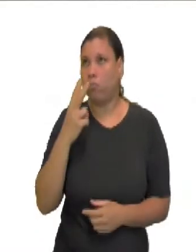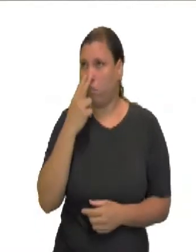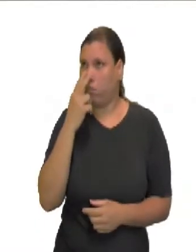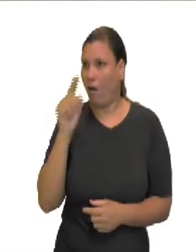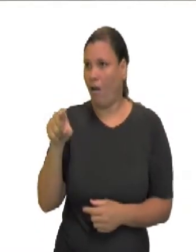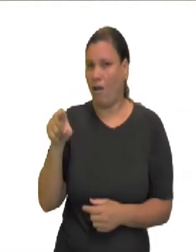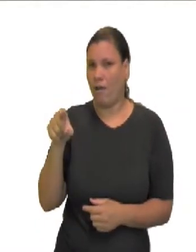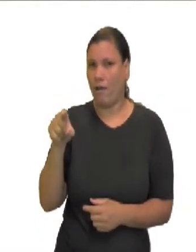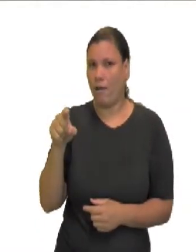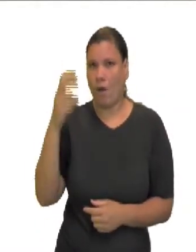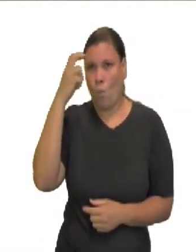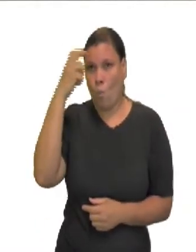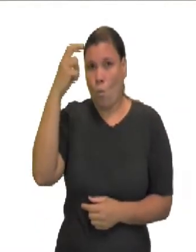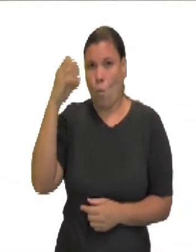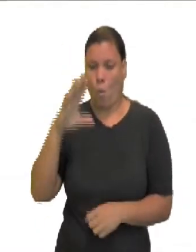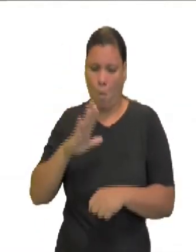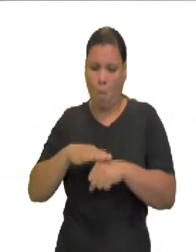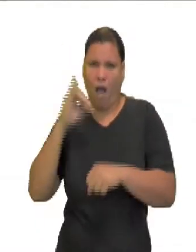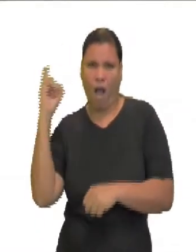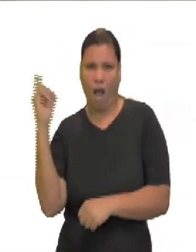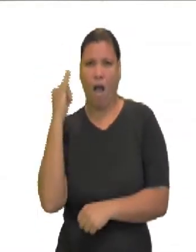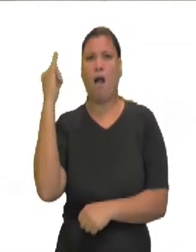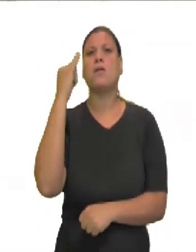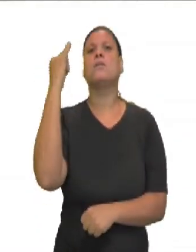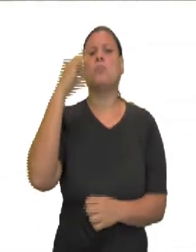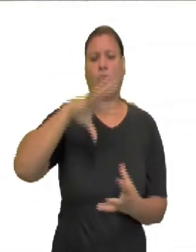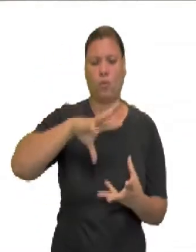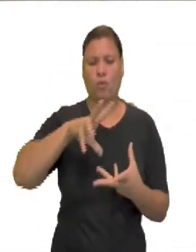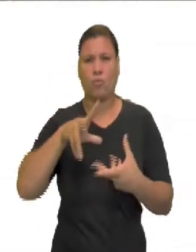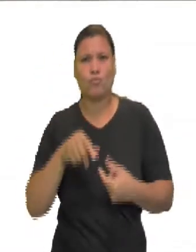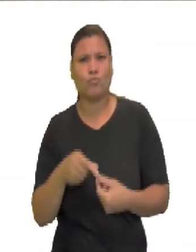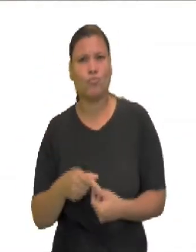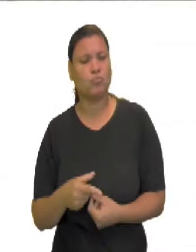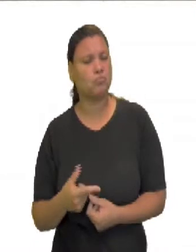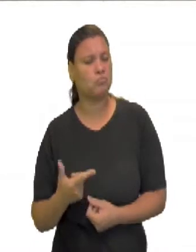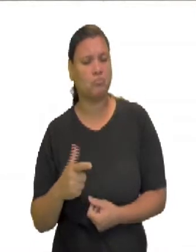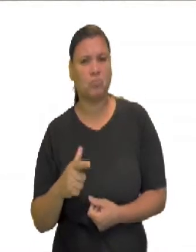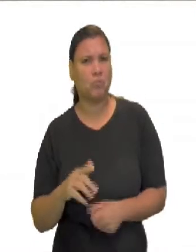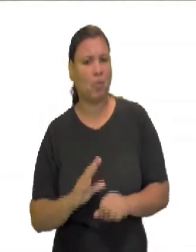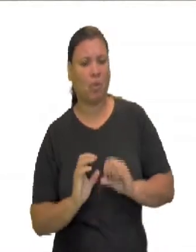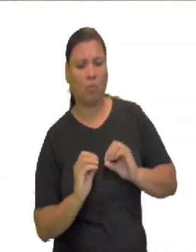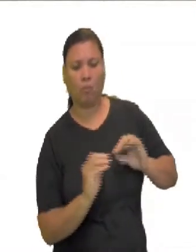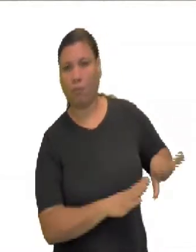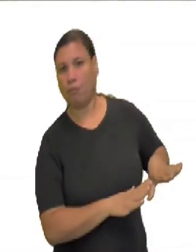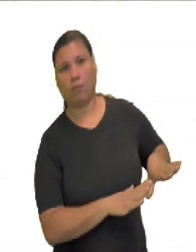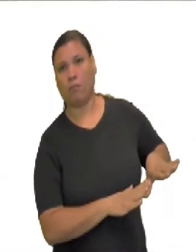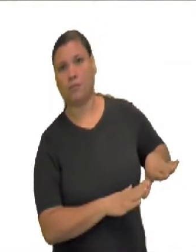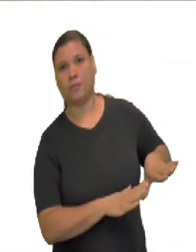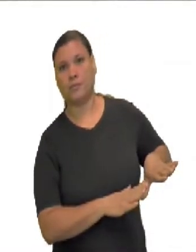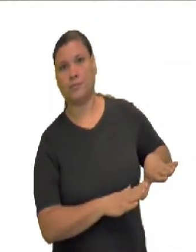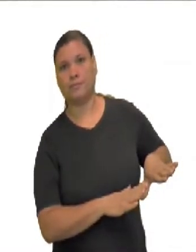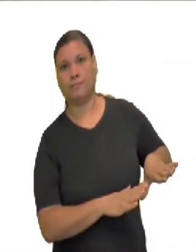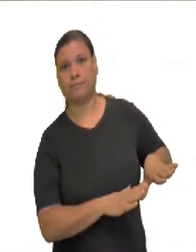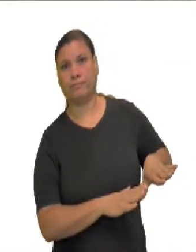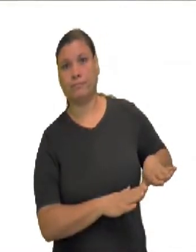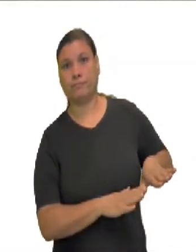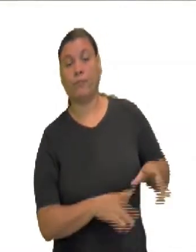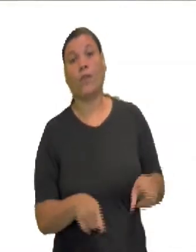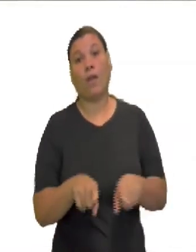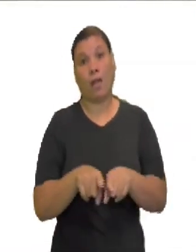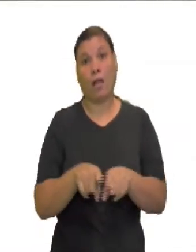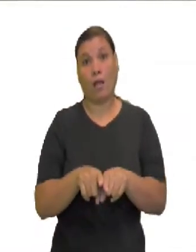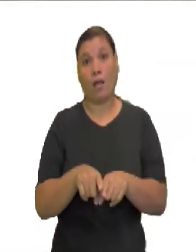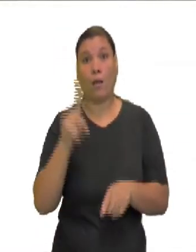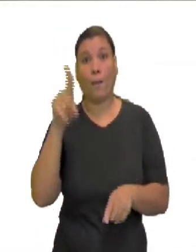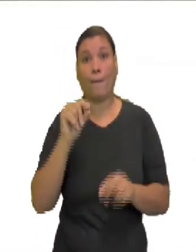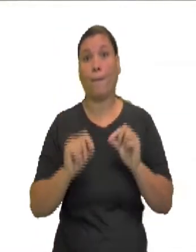mundo. Enfim, o eurocentrismo não somente é uma tendência que nós temos até hoje, mas ele